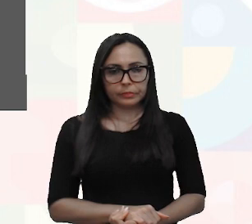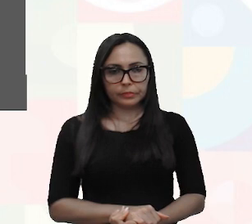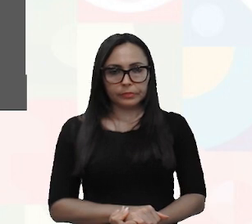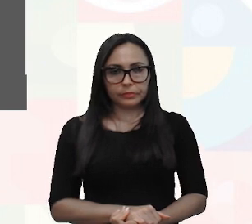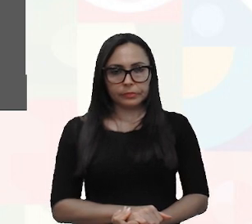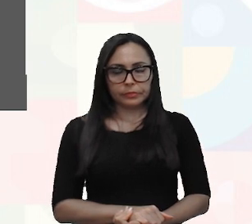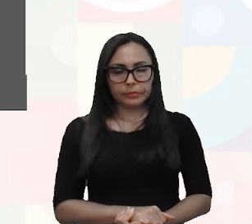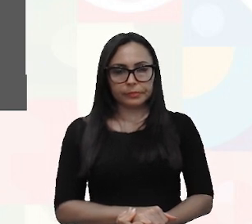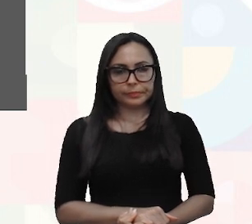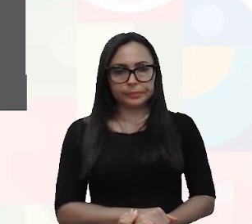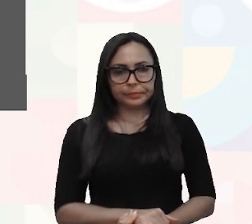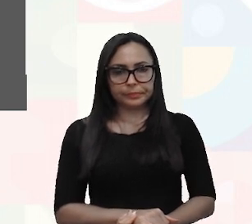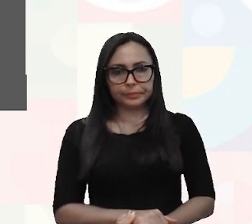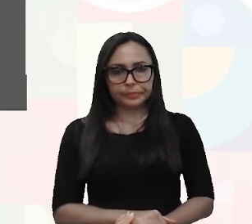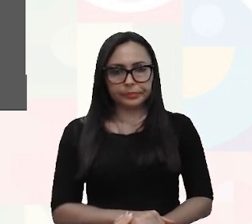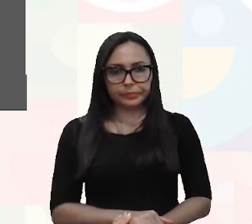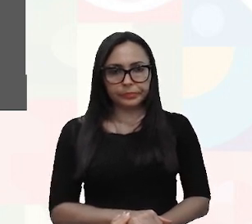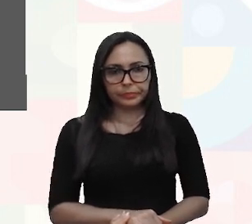ETEPAC.